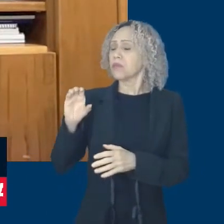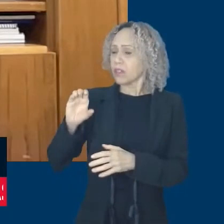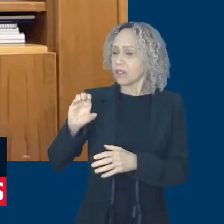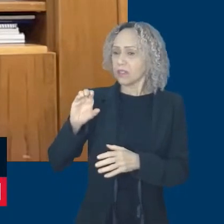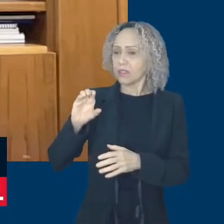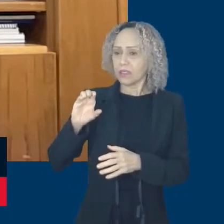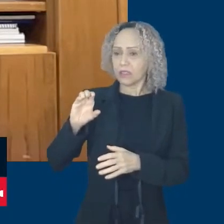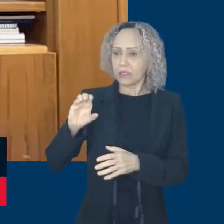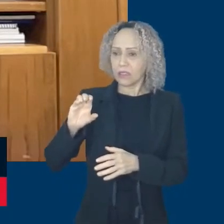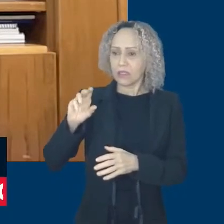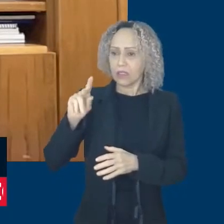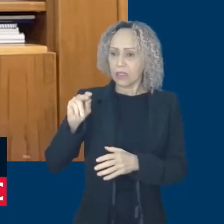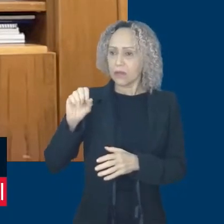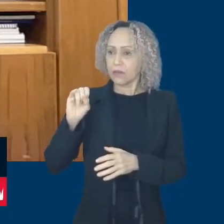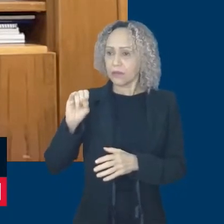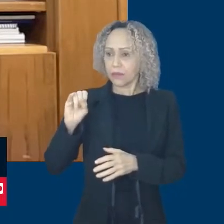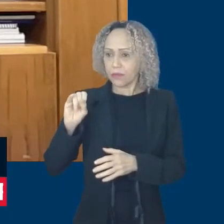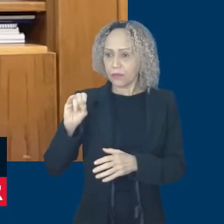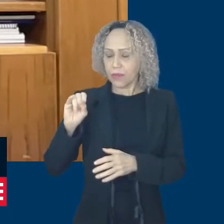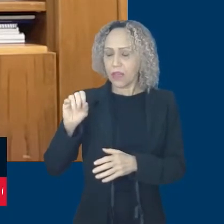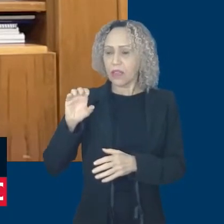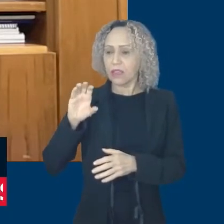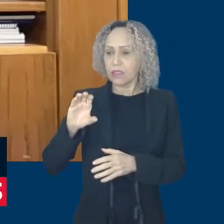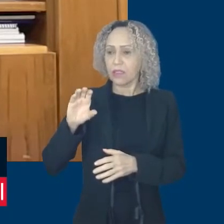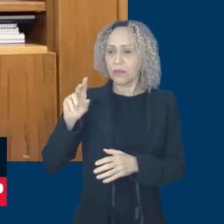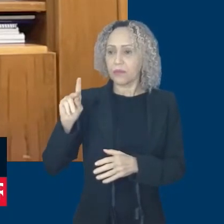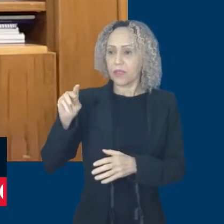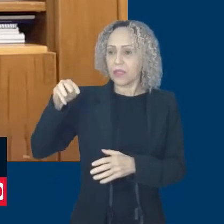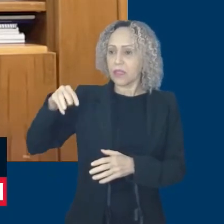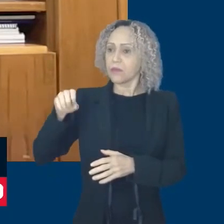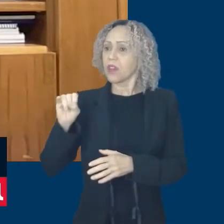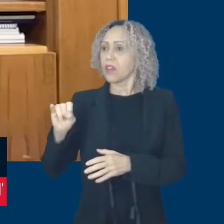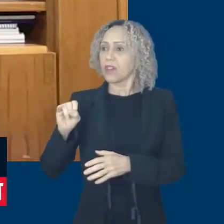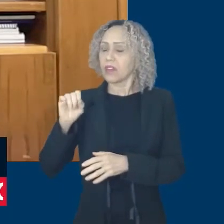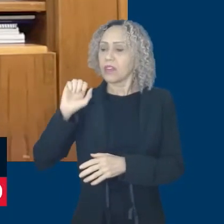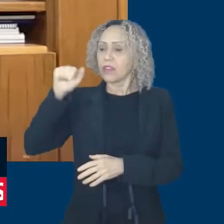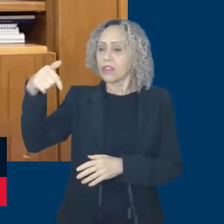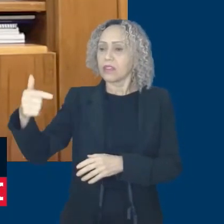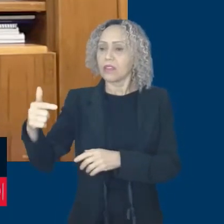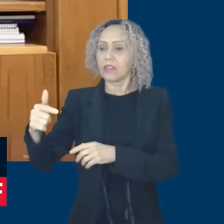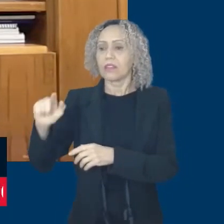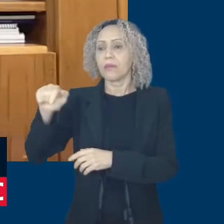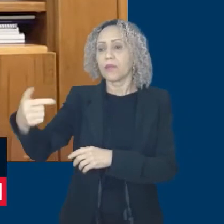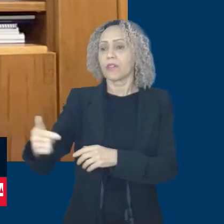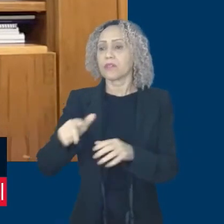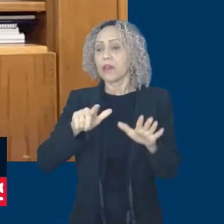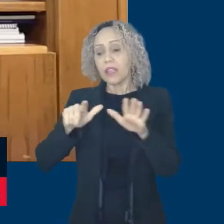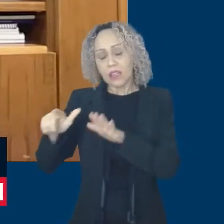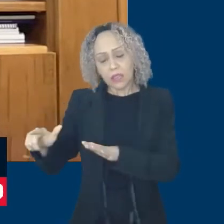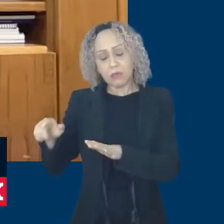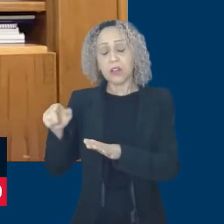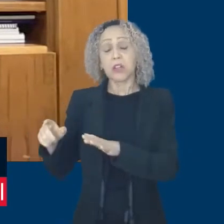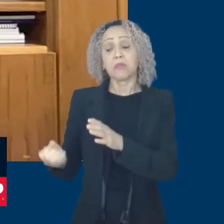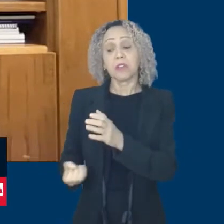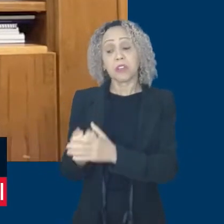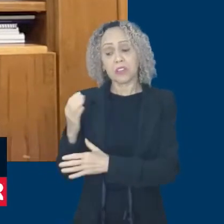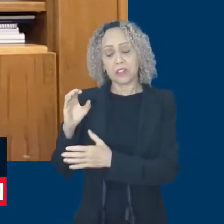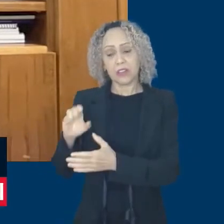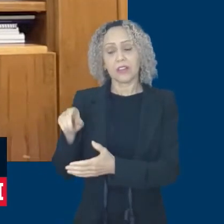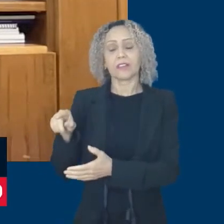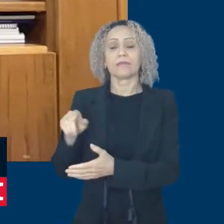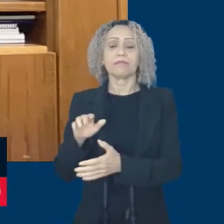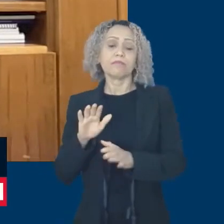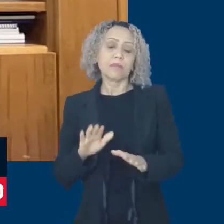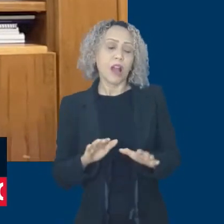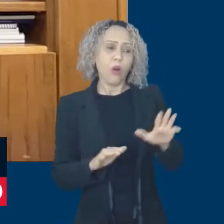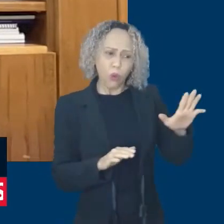lido. Ela deve ser instalada na próxima semana. O governo não teme, pelo contrário, que é uma ampla e restrita investigação. E nós